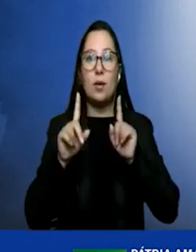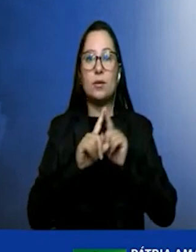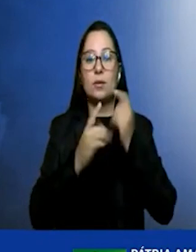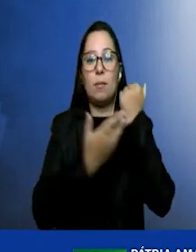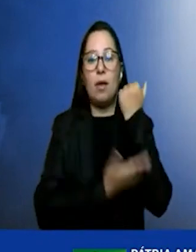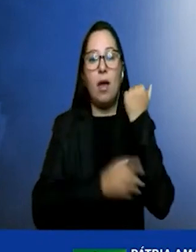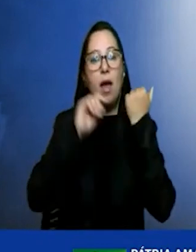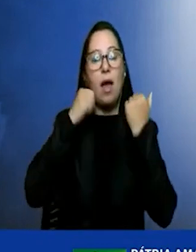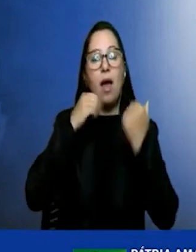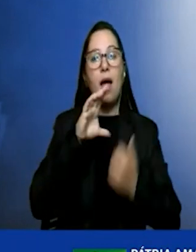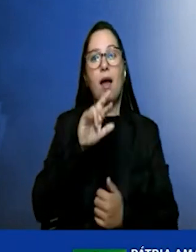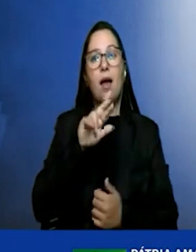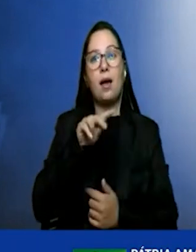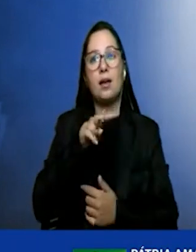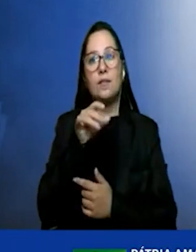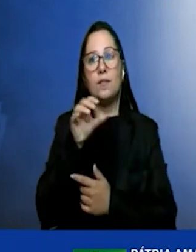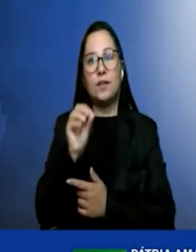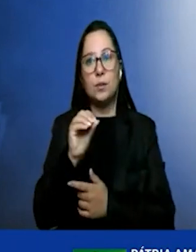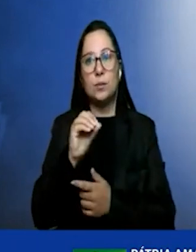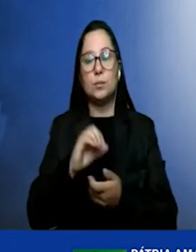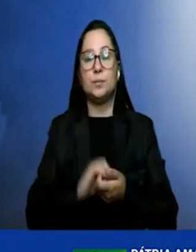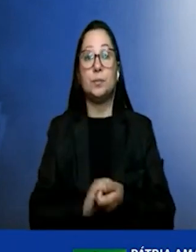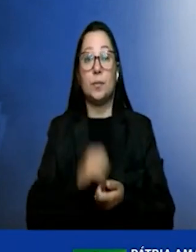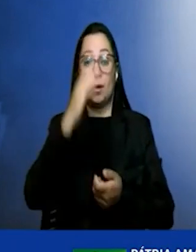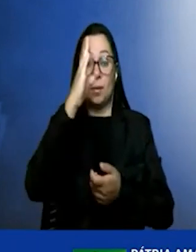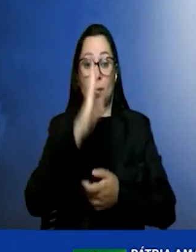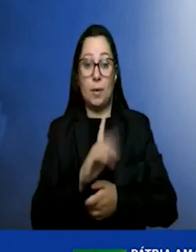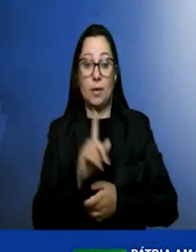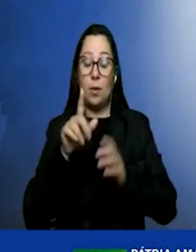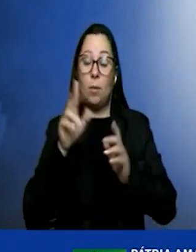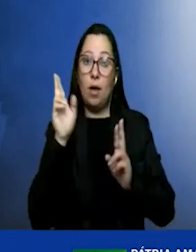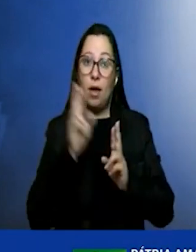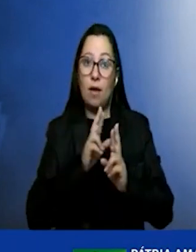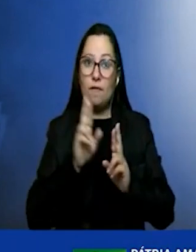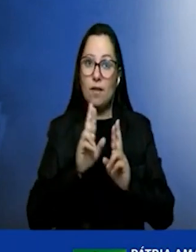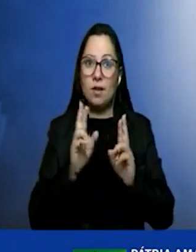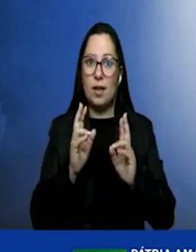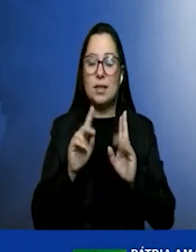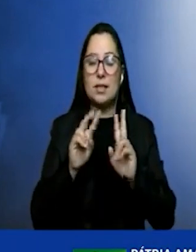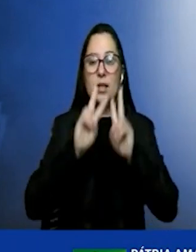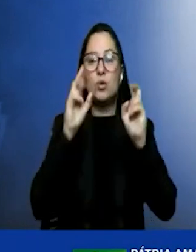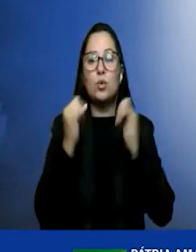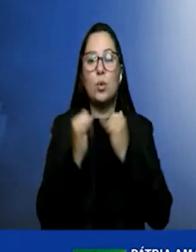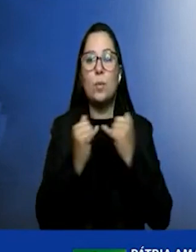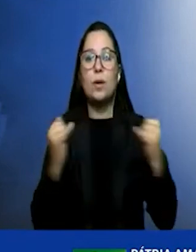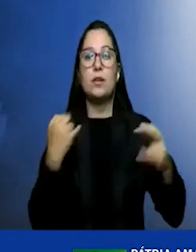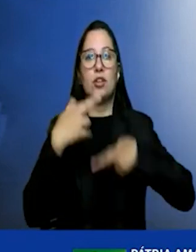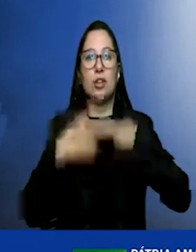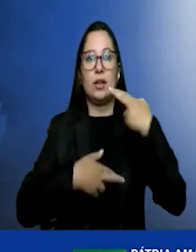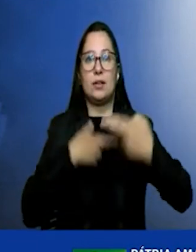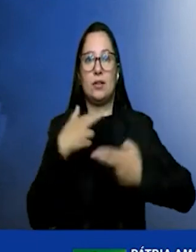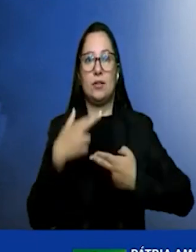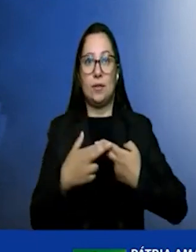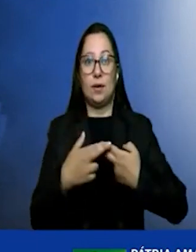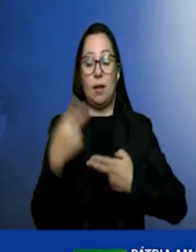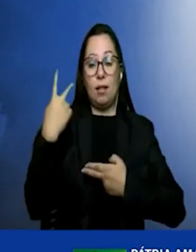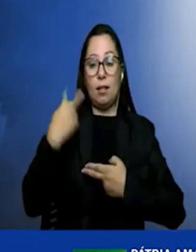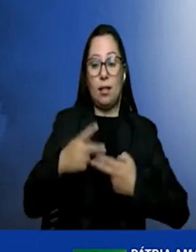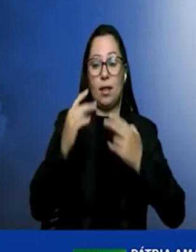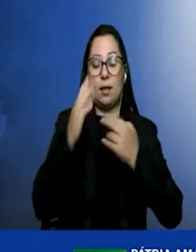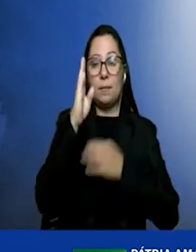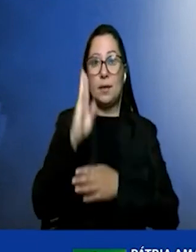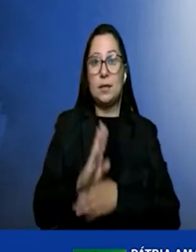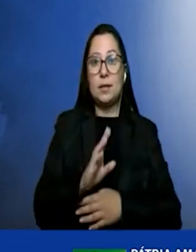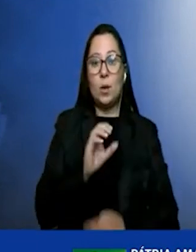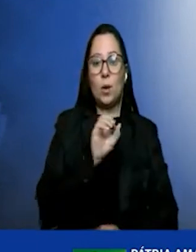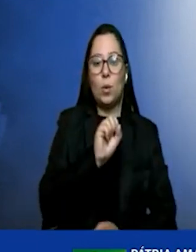referência e tem muito potencial em termos de energia renovável. A matriz elétrica do Brasil é 83